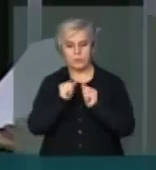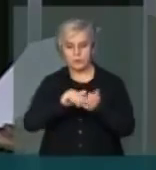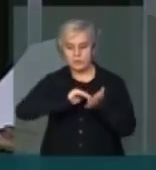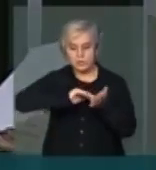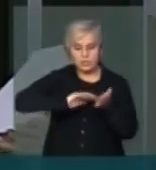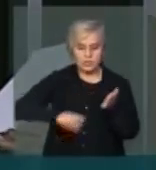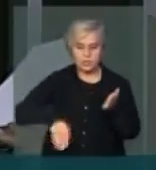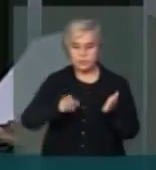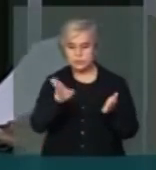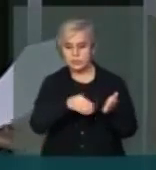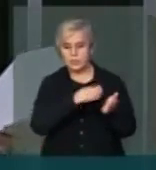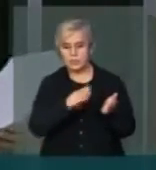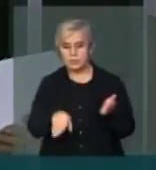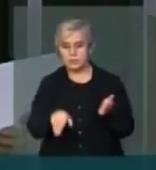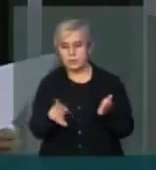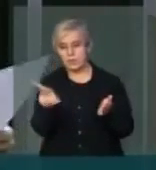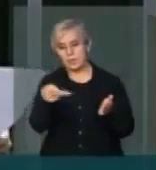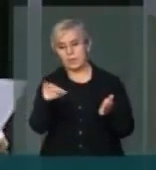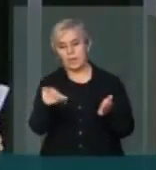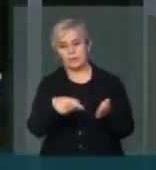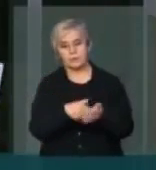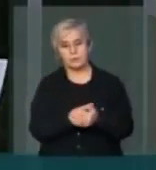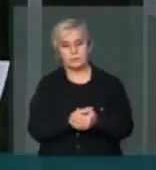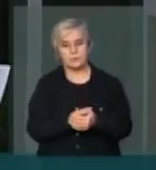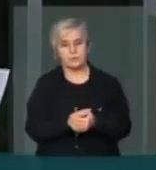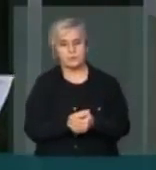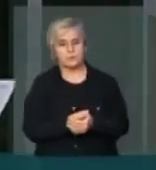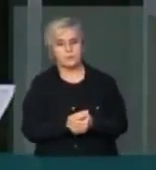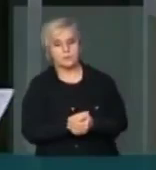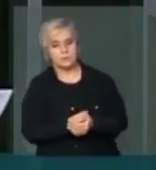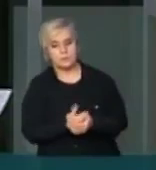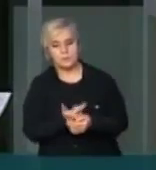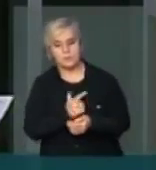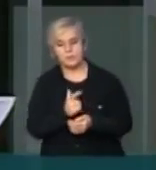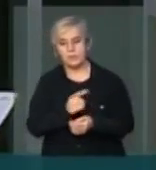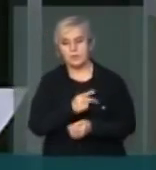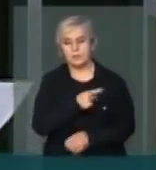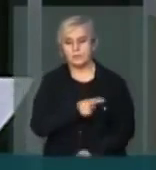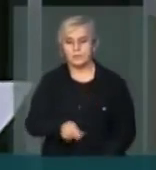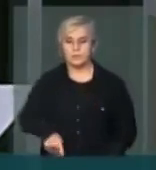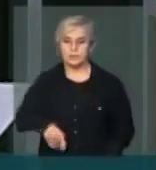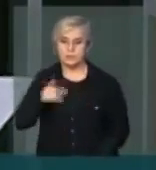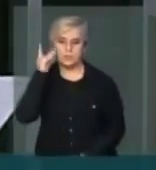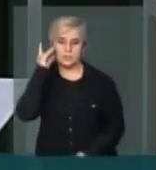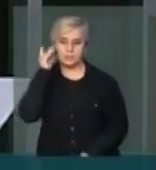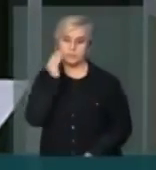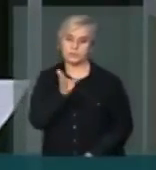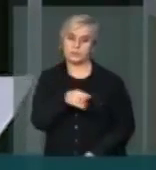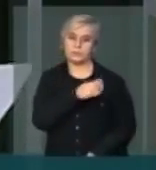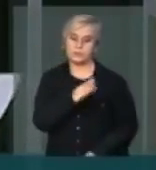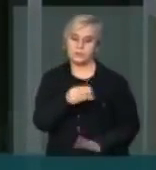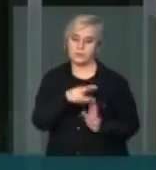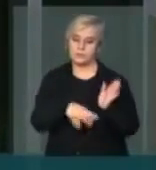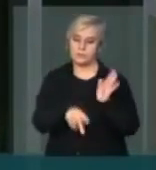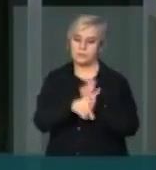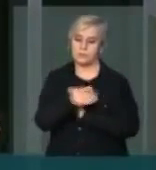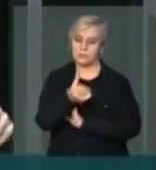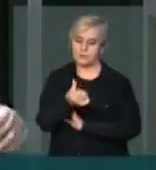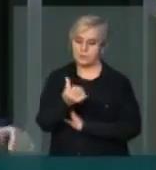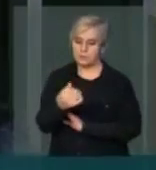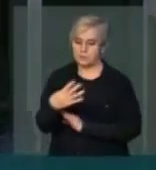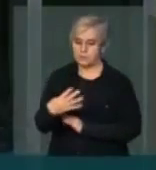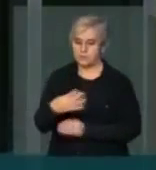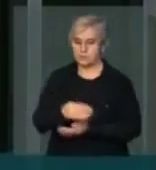injusto e desumano que foi aposto pela presidente Dilma na medida provisória 664. Muito